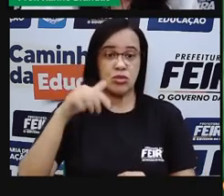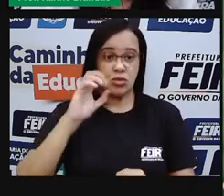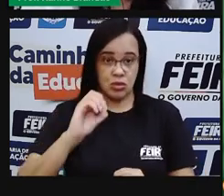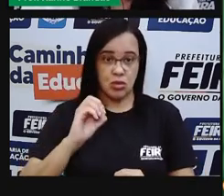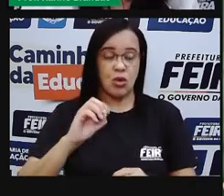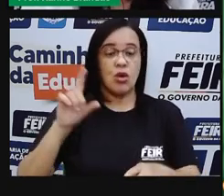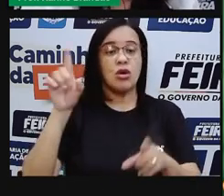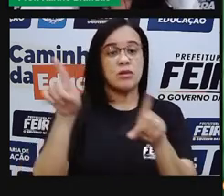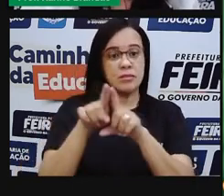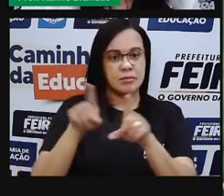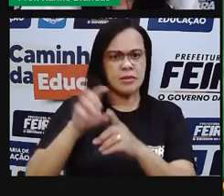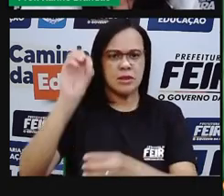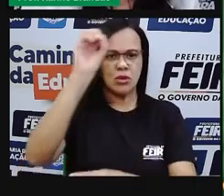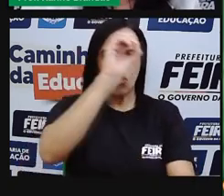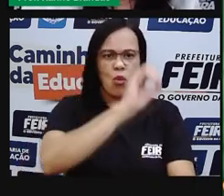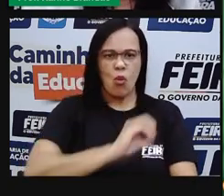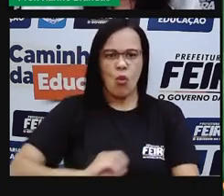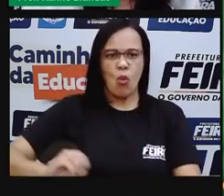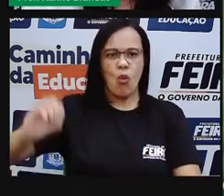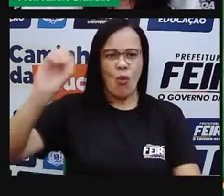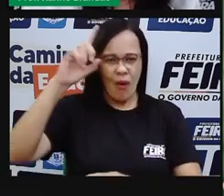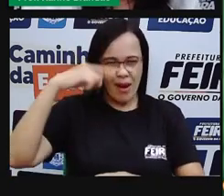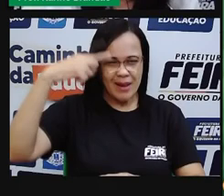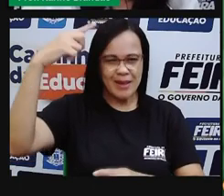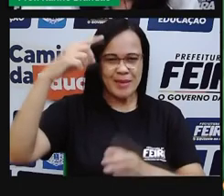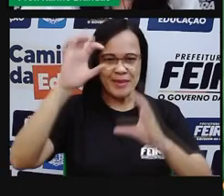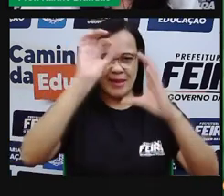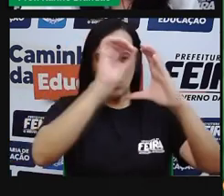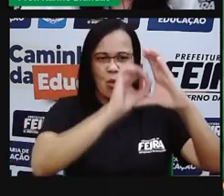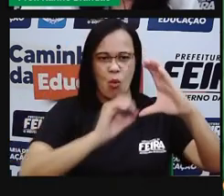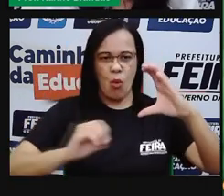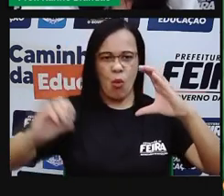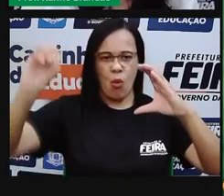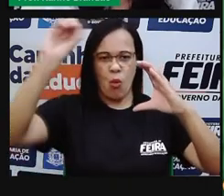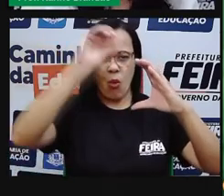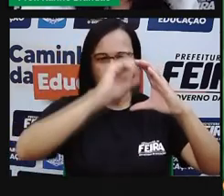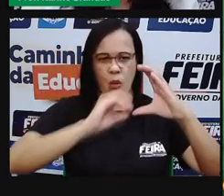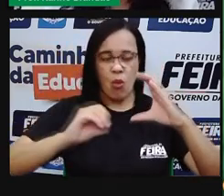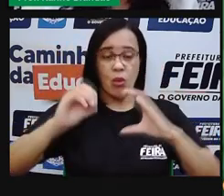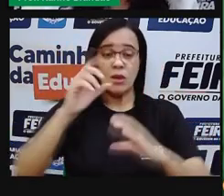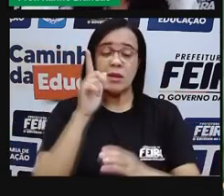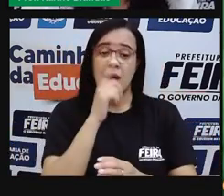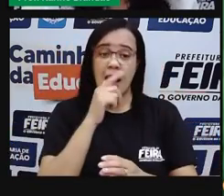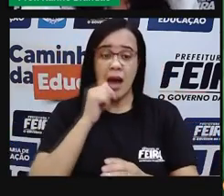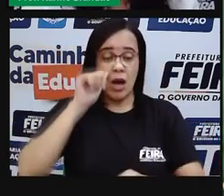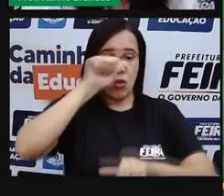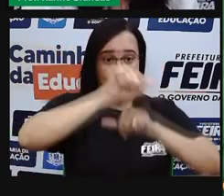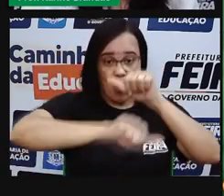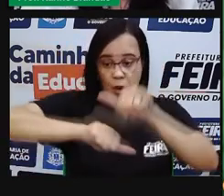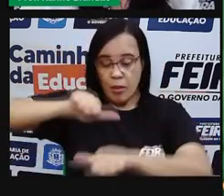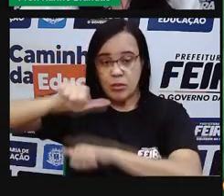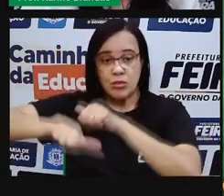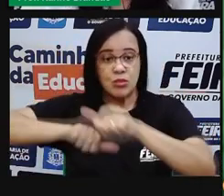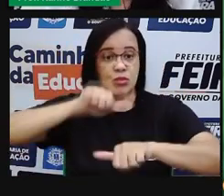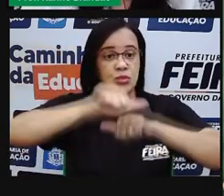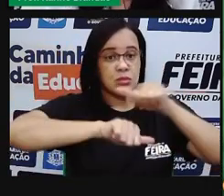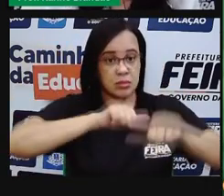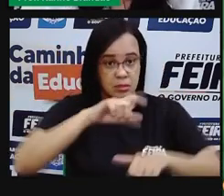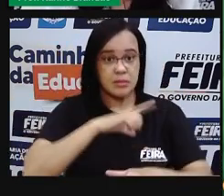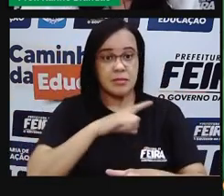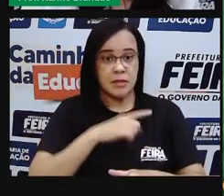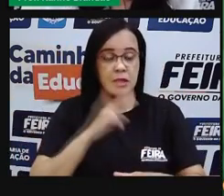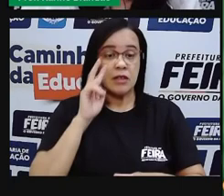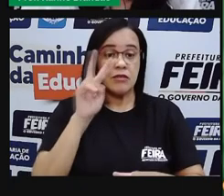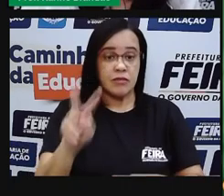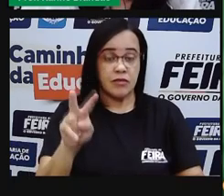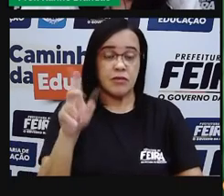ciclo da água e nós pudemos relacionar com o quê? Com as mudanças de estado físico da água. E vimos que